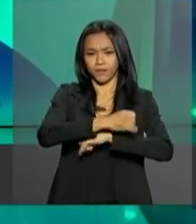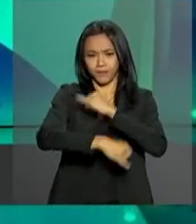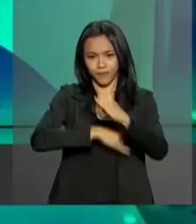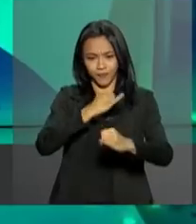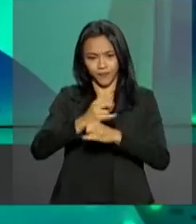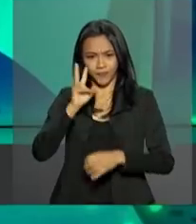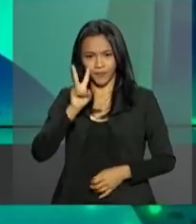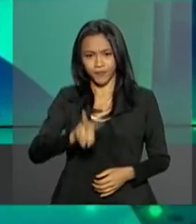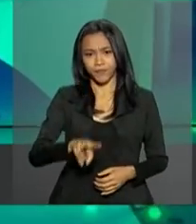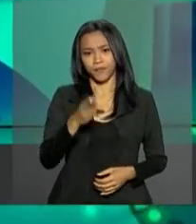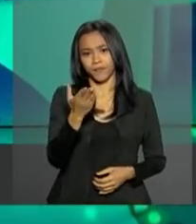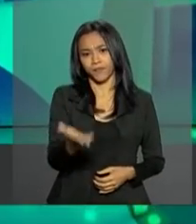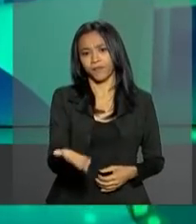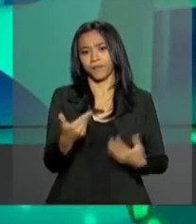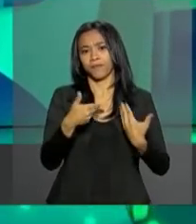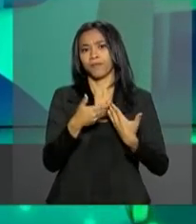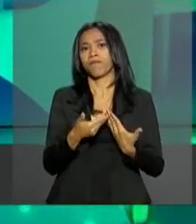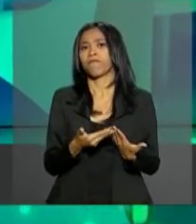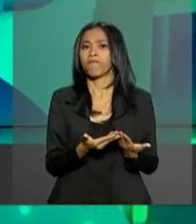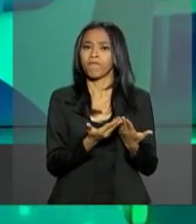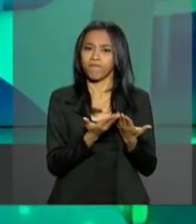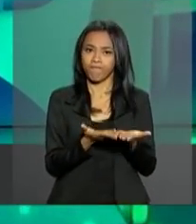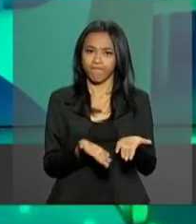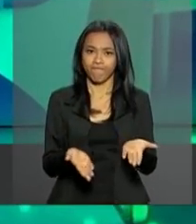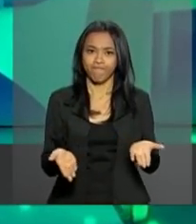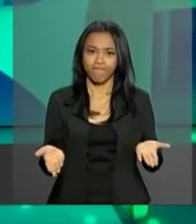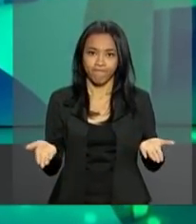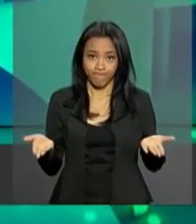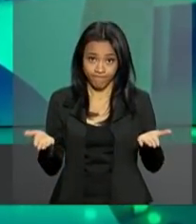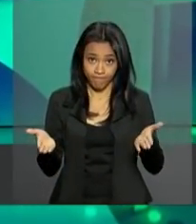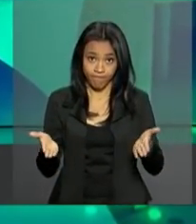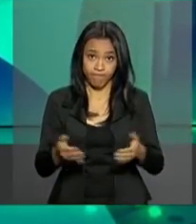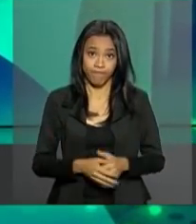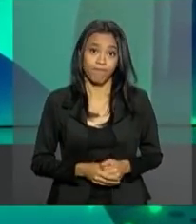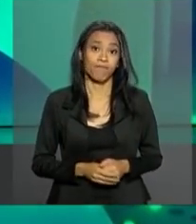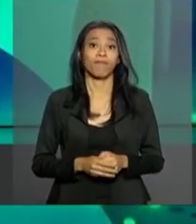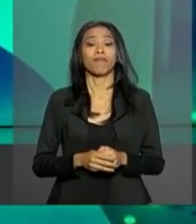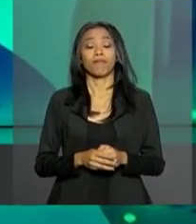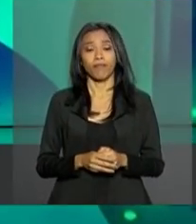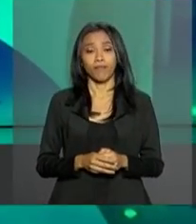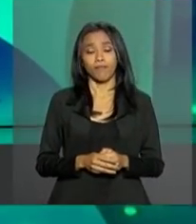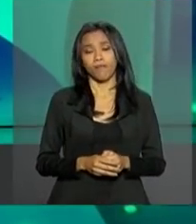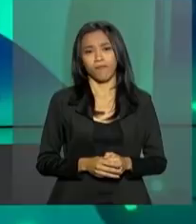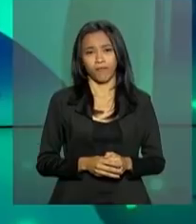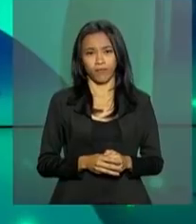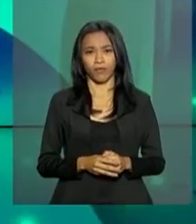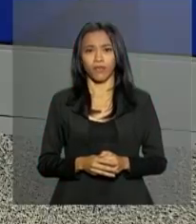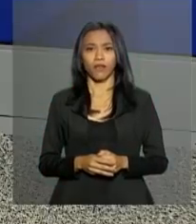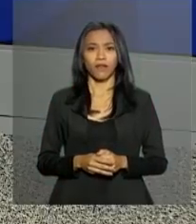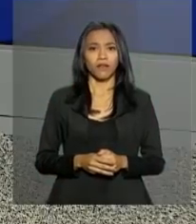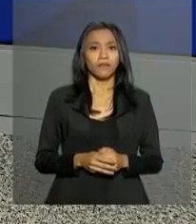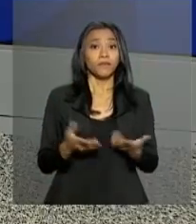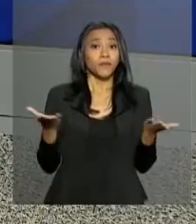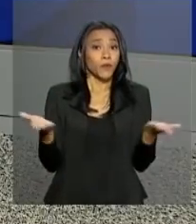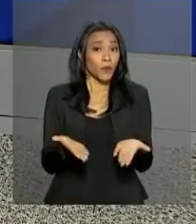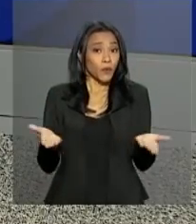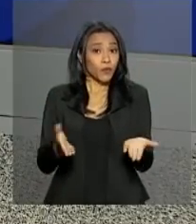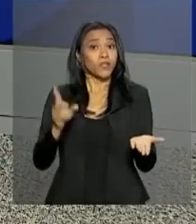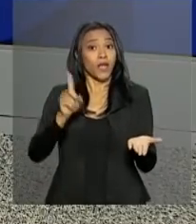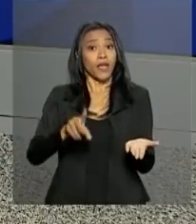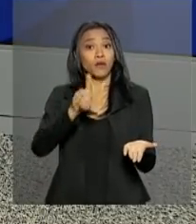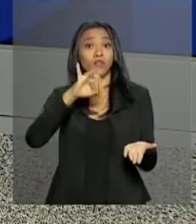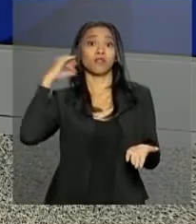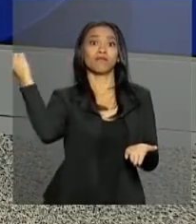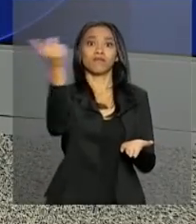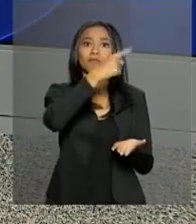.br barra cotapis e bb.com.br barra PASEP. Hoje é dia nacional